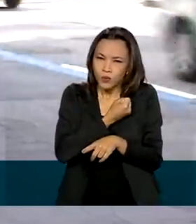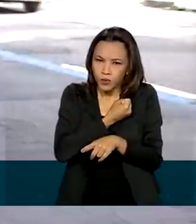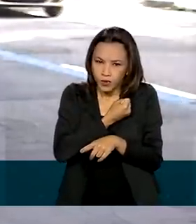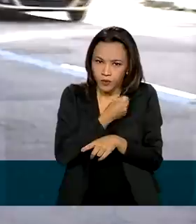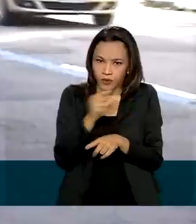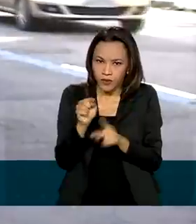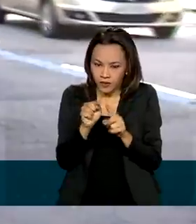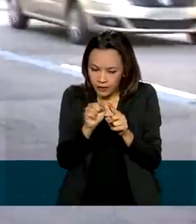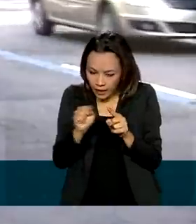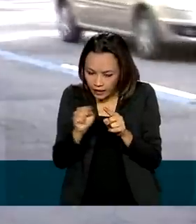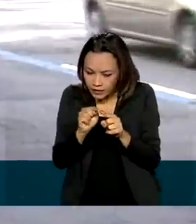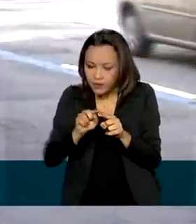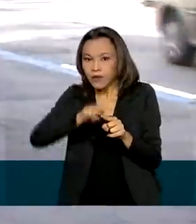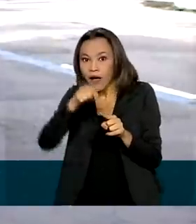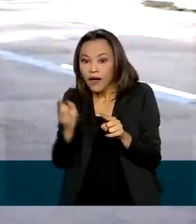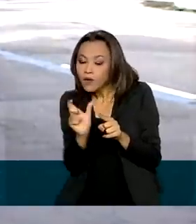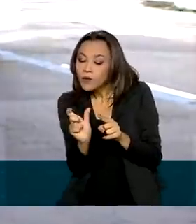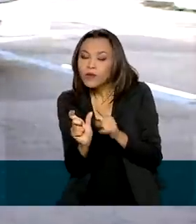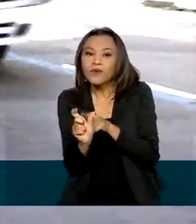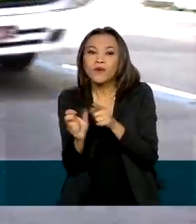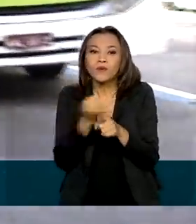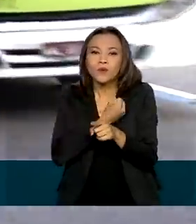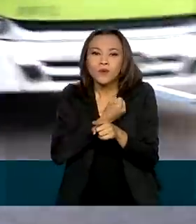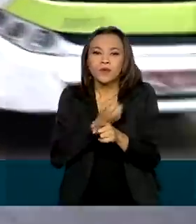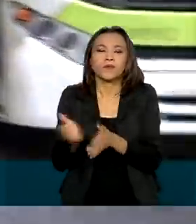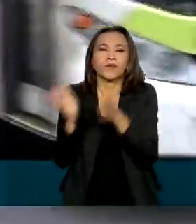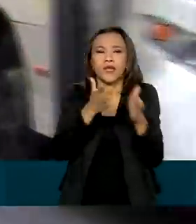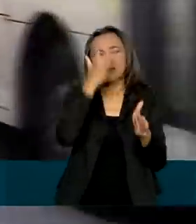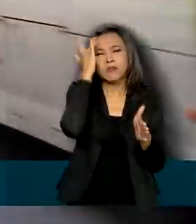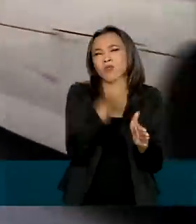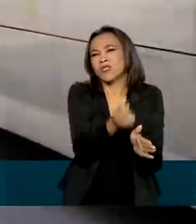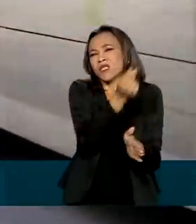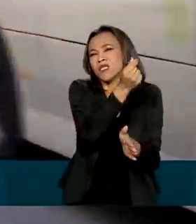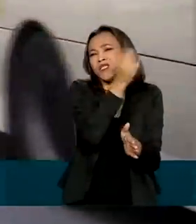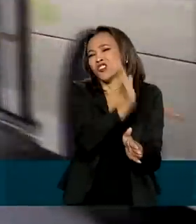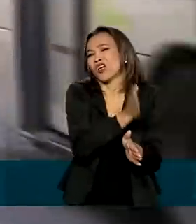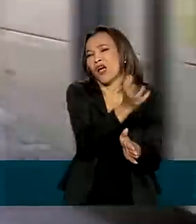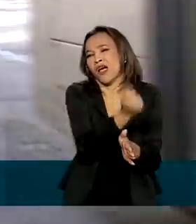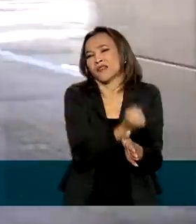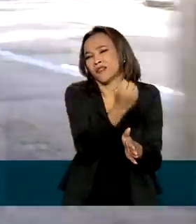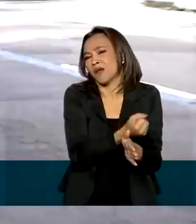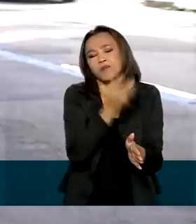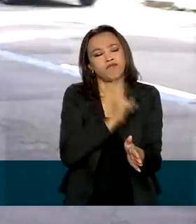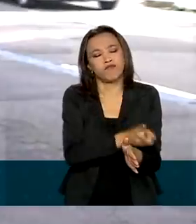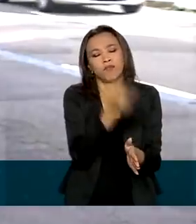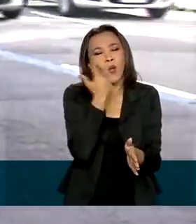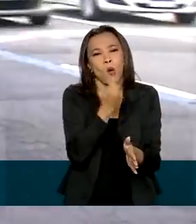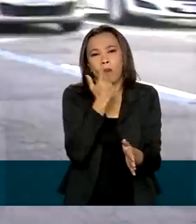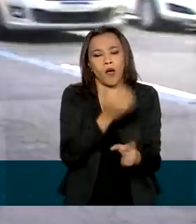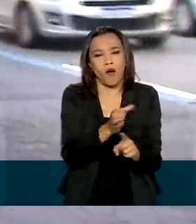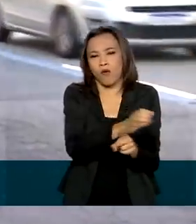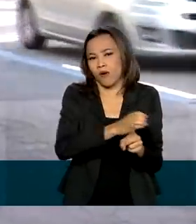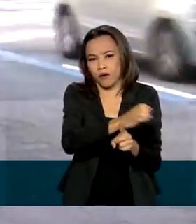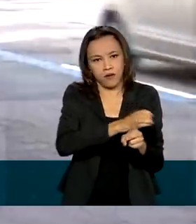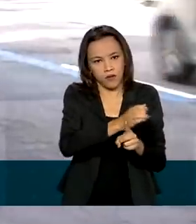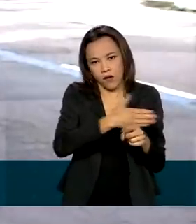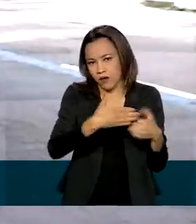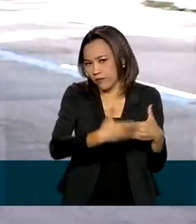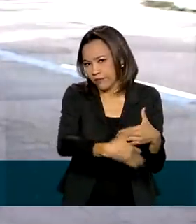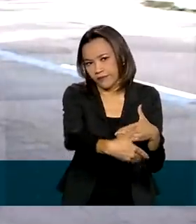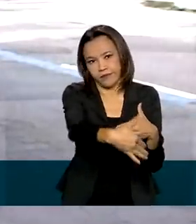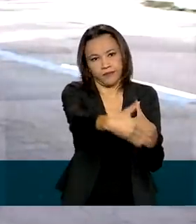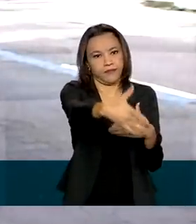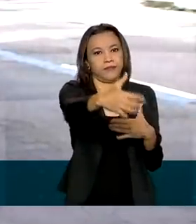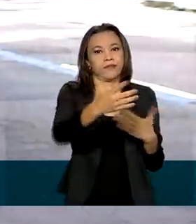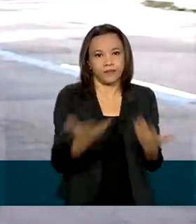do traço. Já aqueles beneficiários mais antigos continuam recebendo nas datas em que já costumavam receber o INSS.